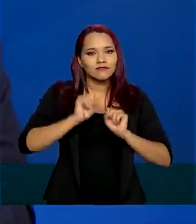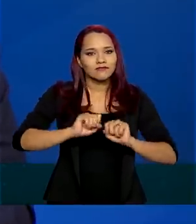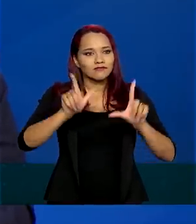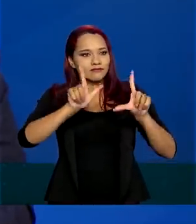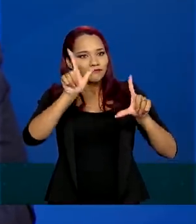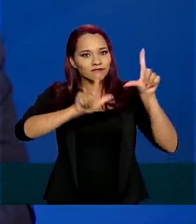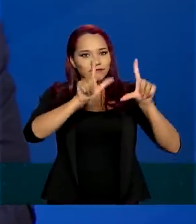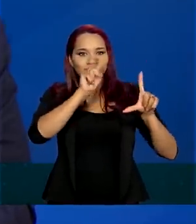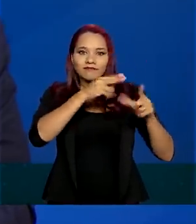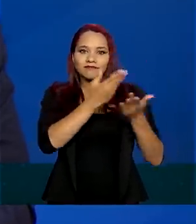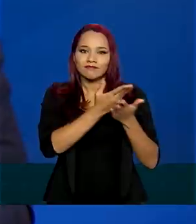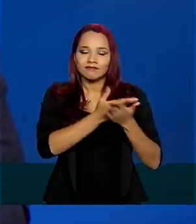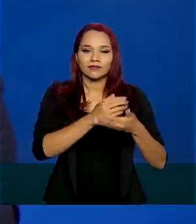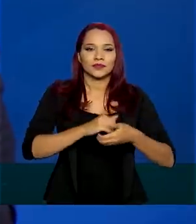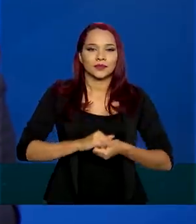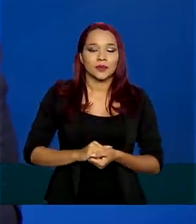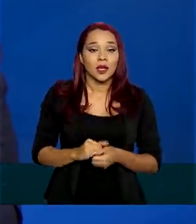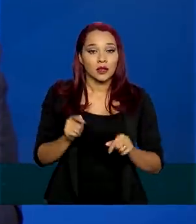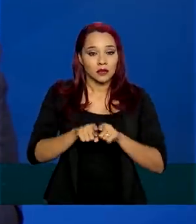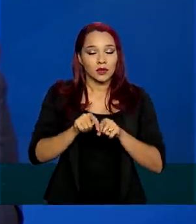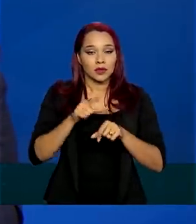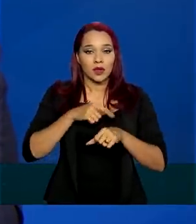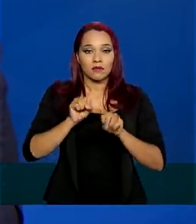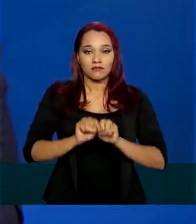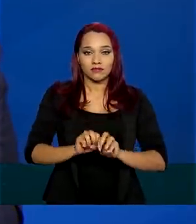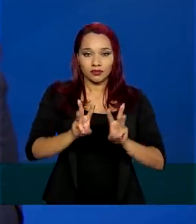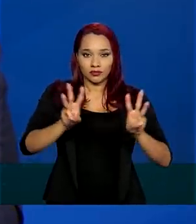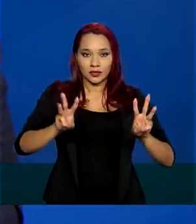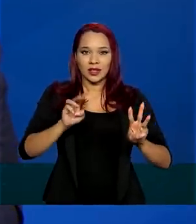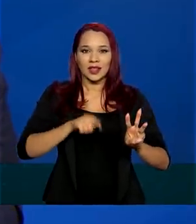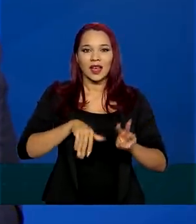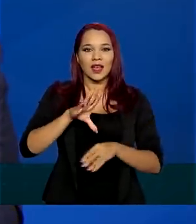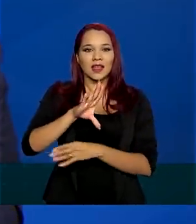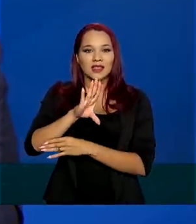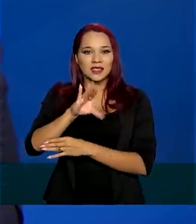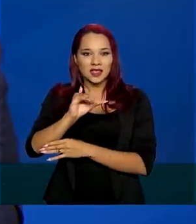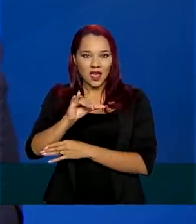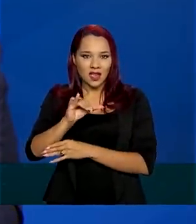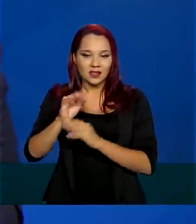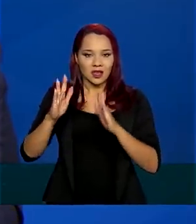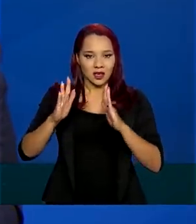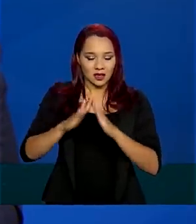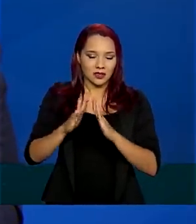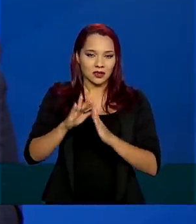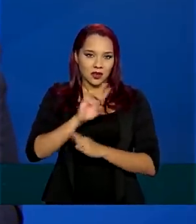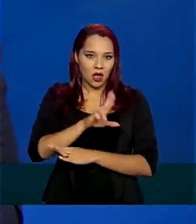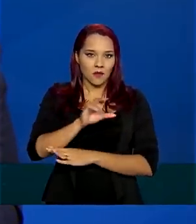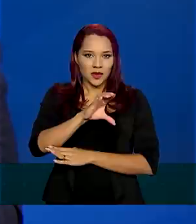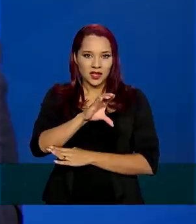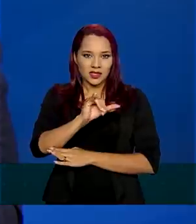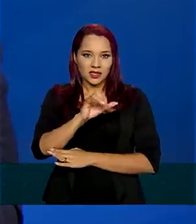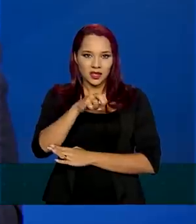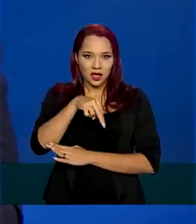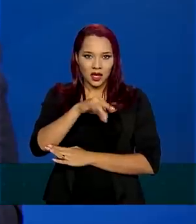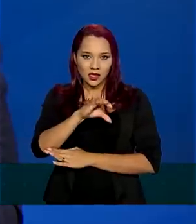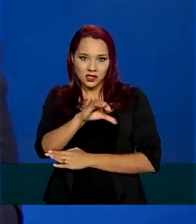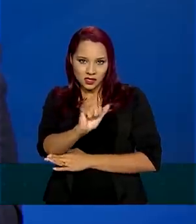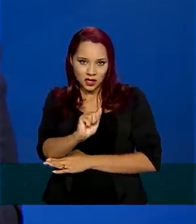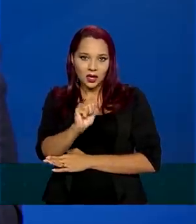novidade é com relação ao website que é o Ciência em Casa, tudo junto, ciênciaemcasa